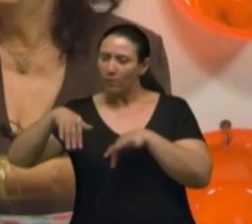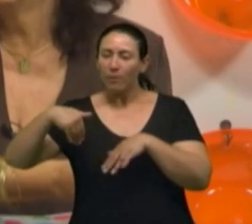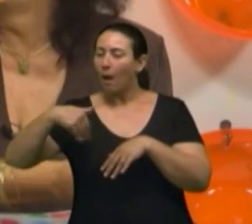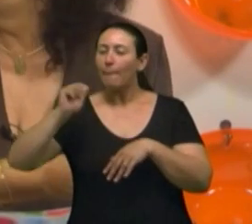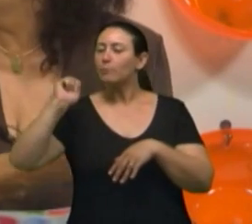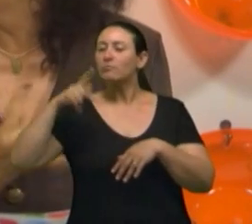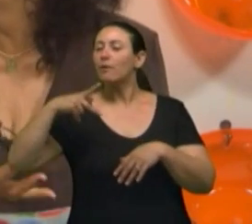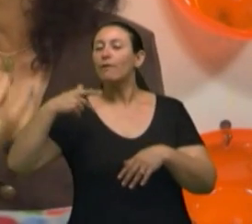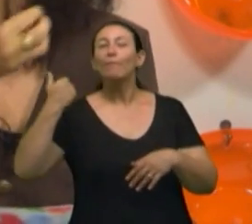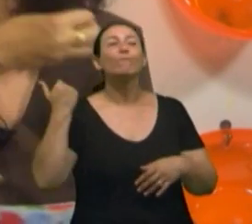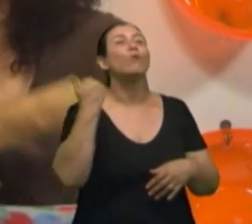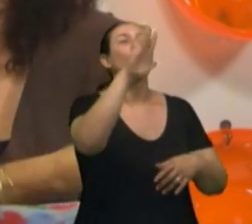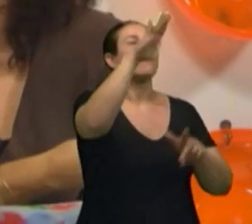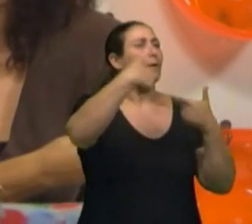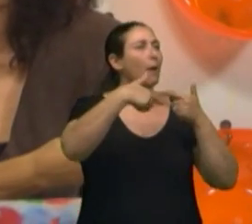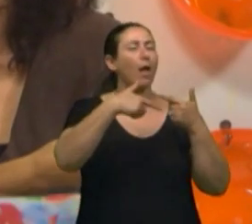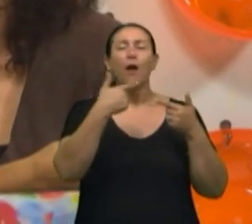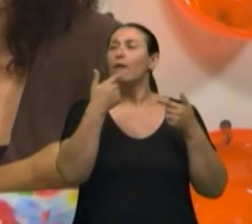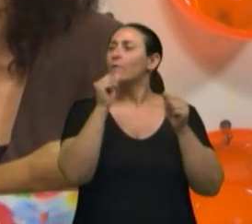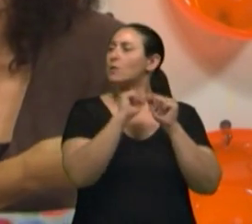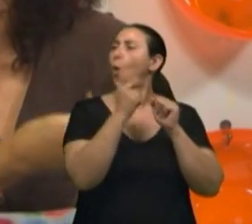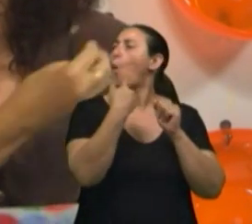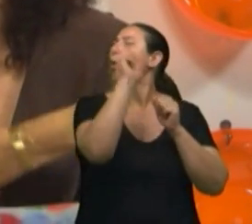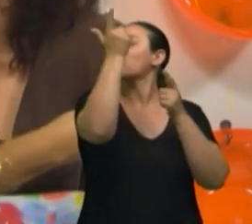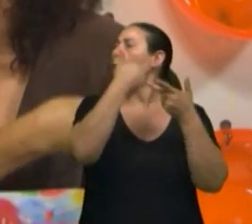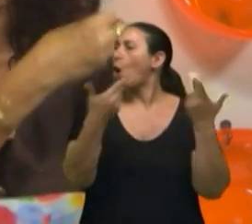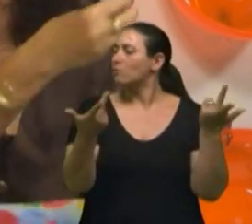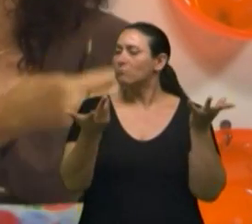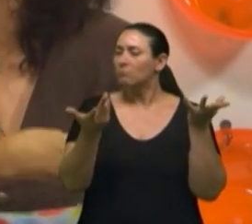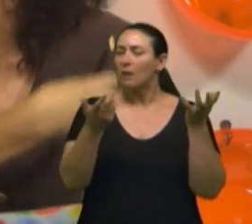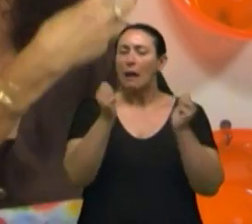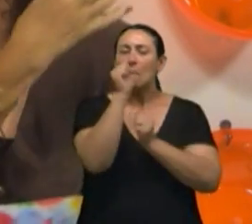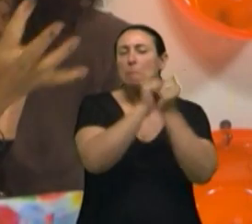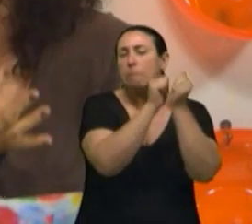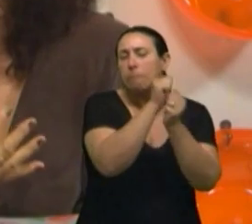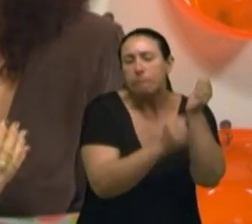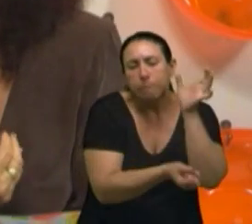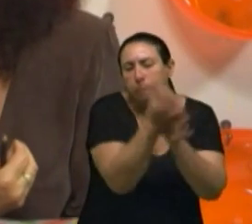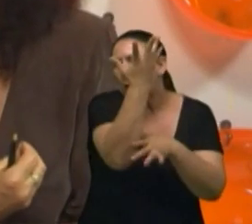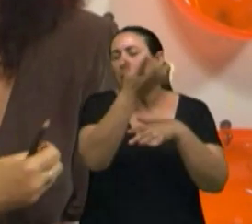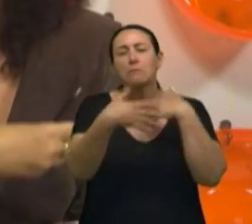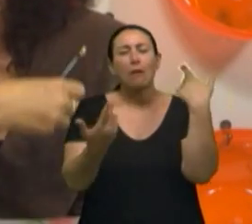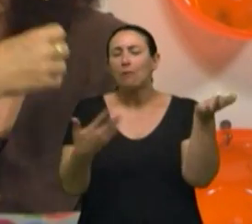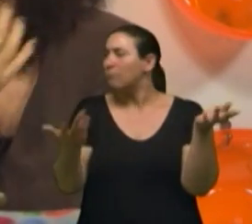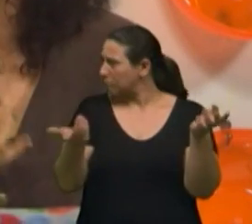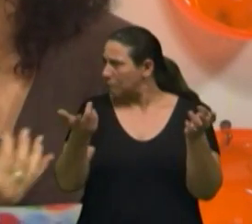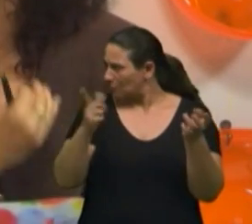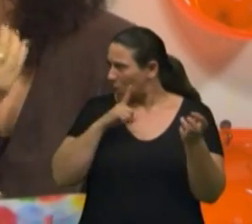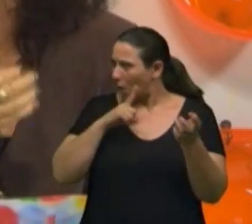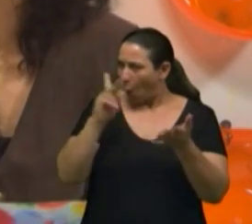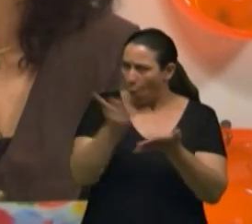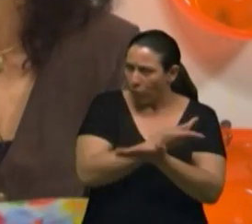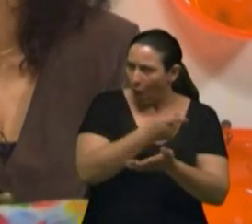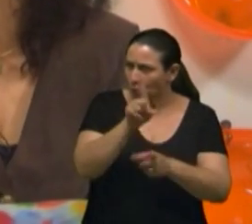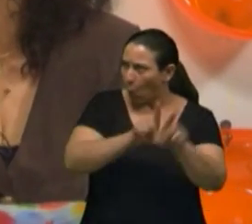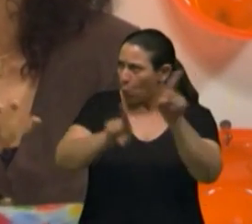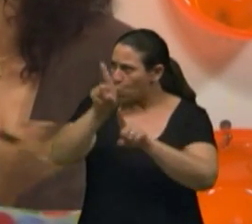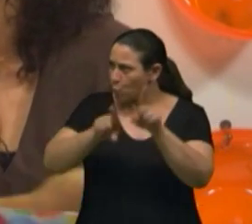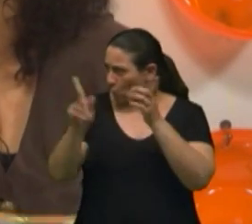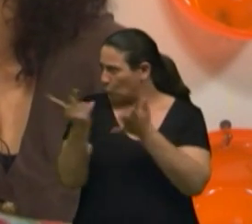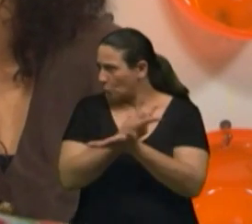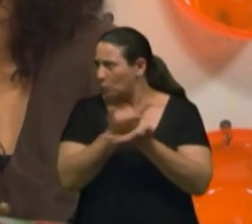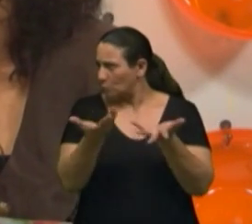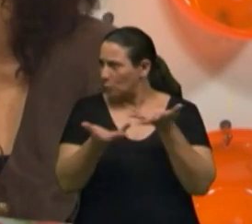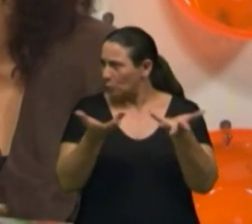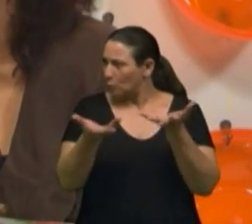um trabalho, se juntaram para um trabalho, formaram alguma mini empresa ou começaram a